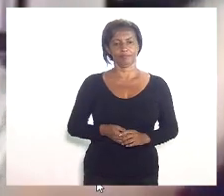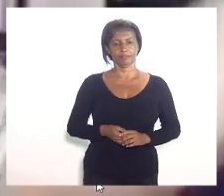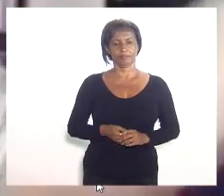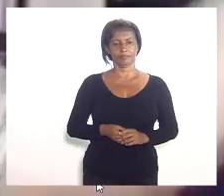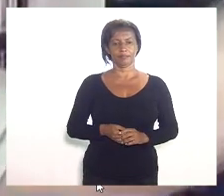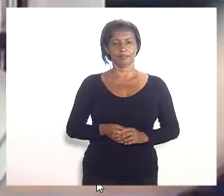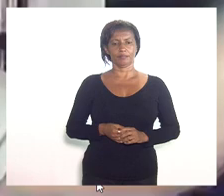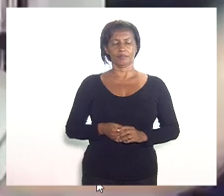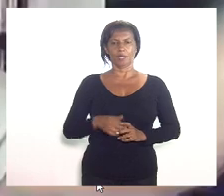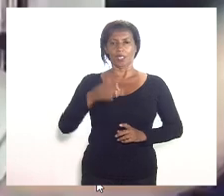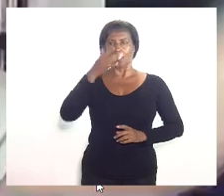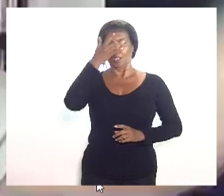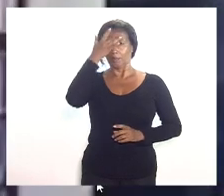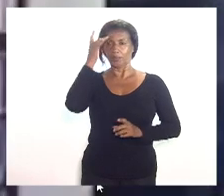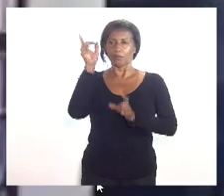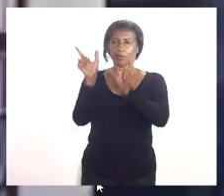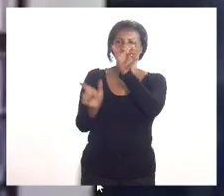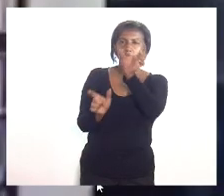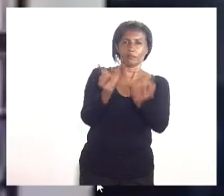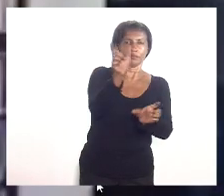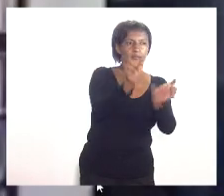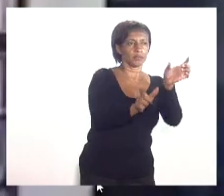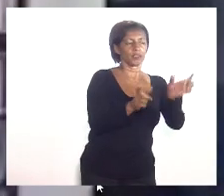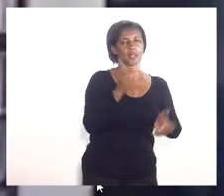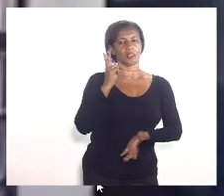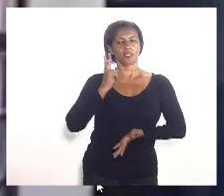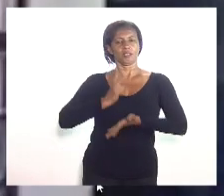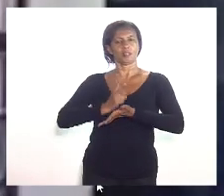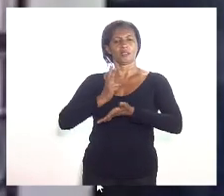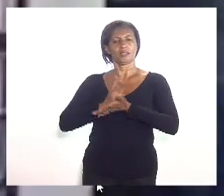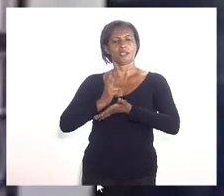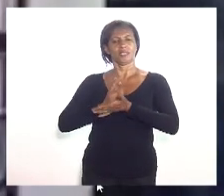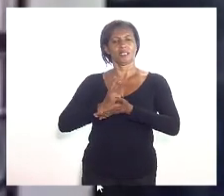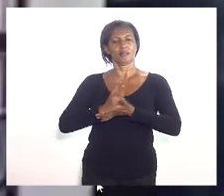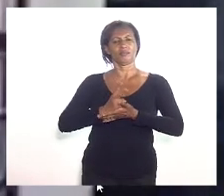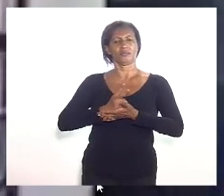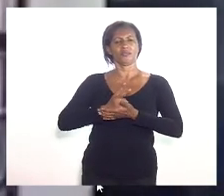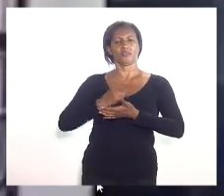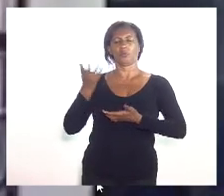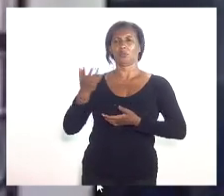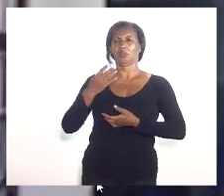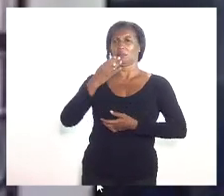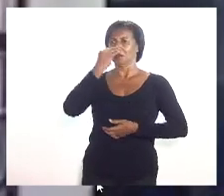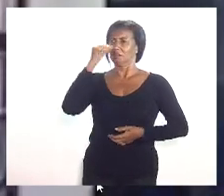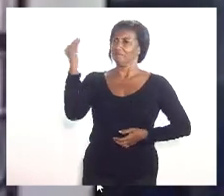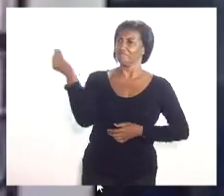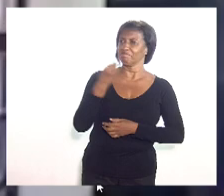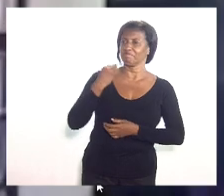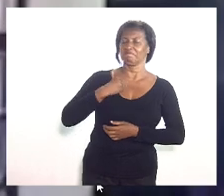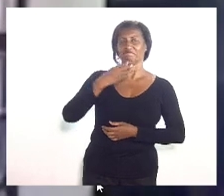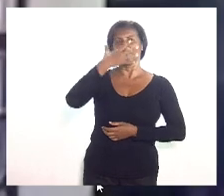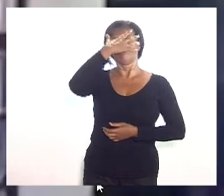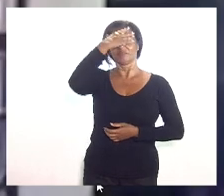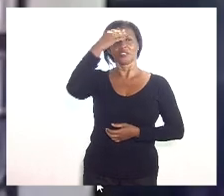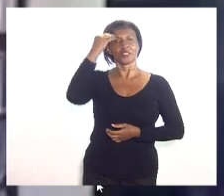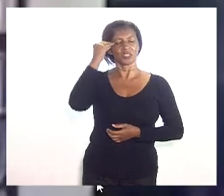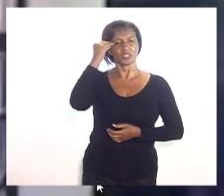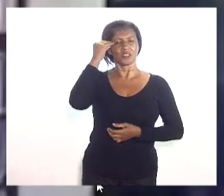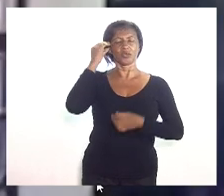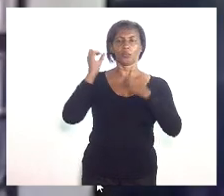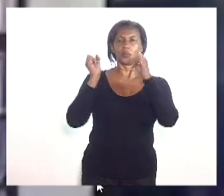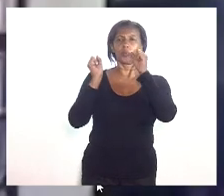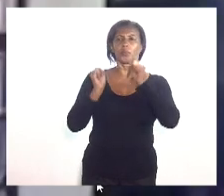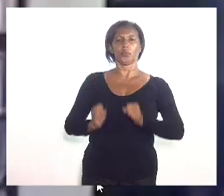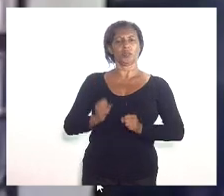das pessoas que sempre foram meio esquecidas, menos prezadas pelos poderes